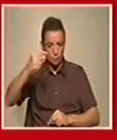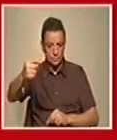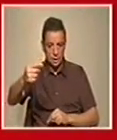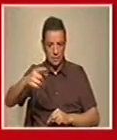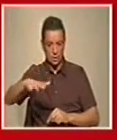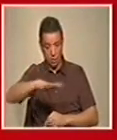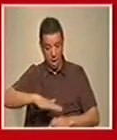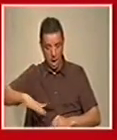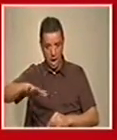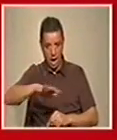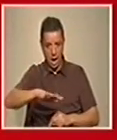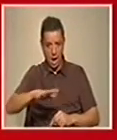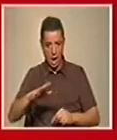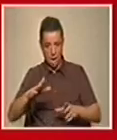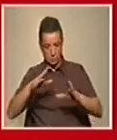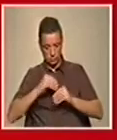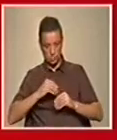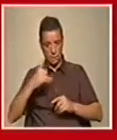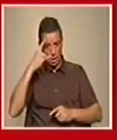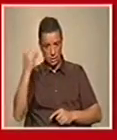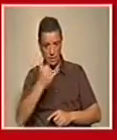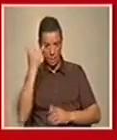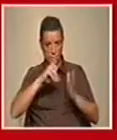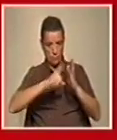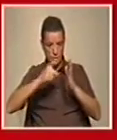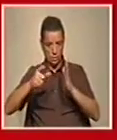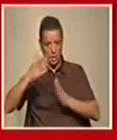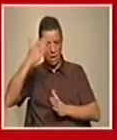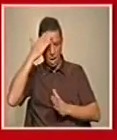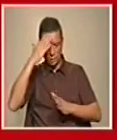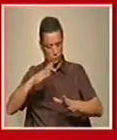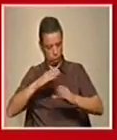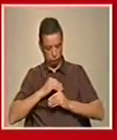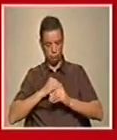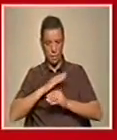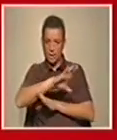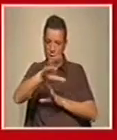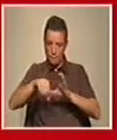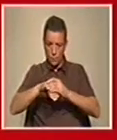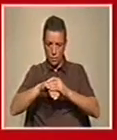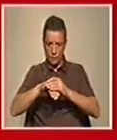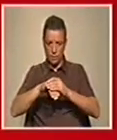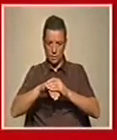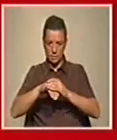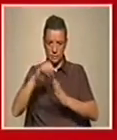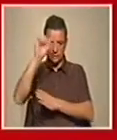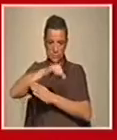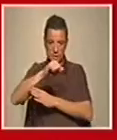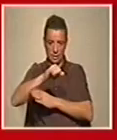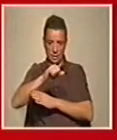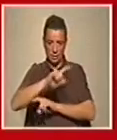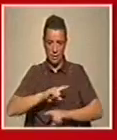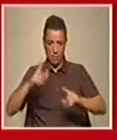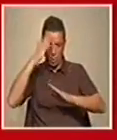estão no campo, adiram às iniciativas. E eu estou convencido que vão aderir. E se envolvam, não é? Ah, tem que se envolver, sem eles não